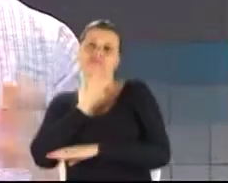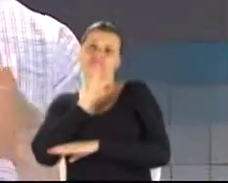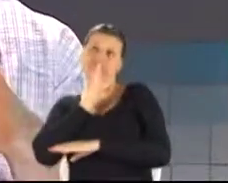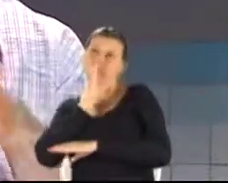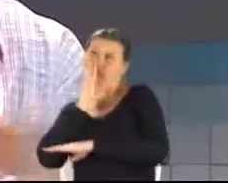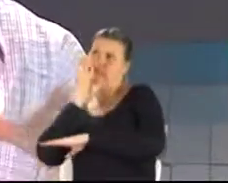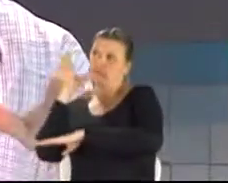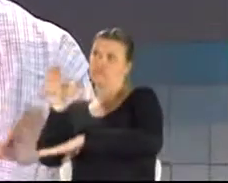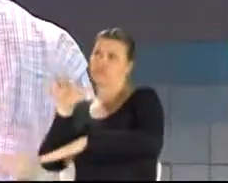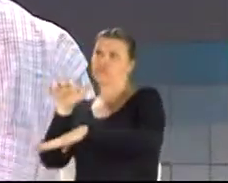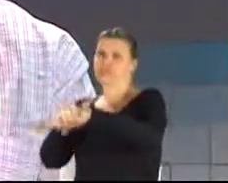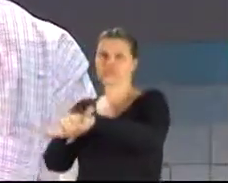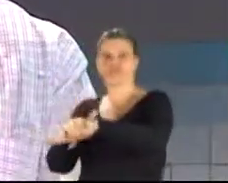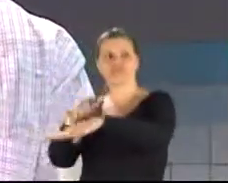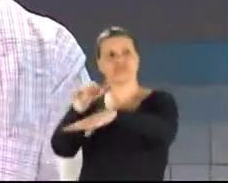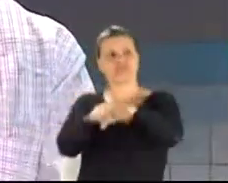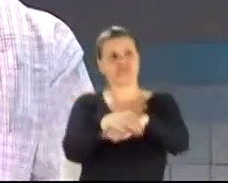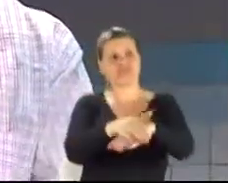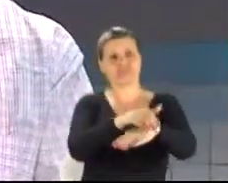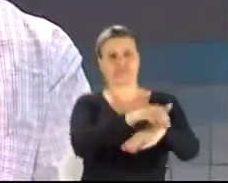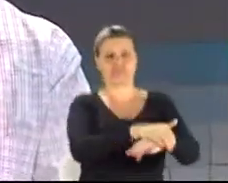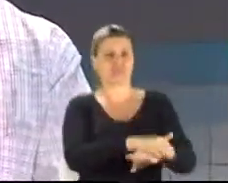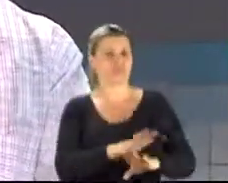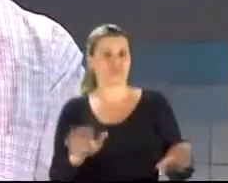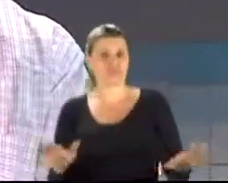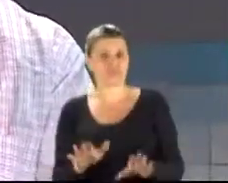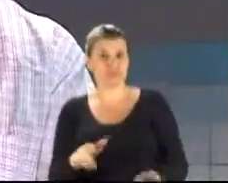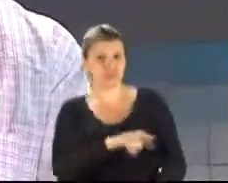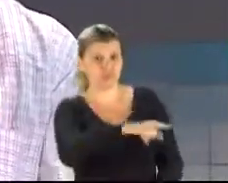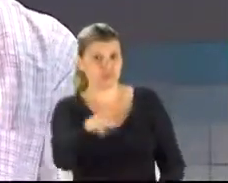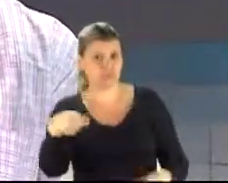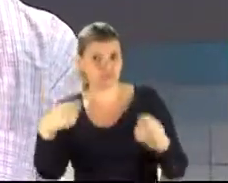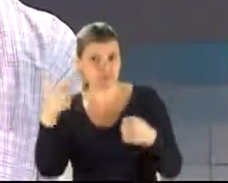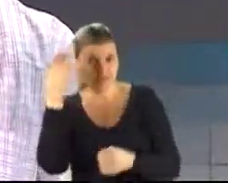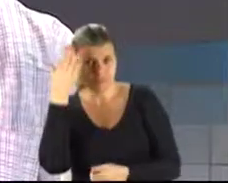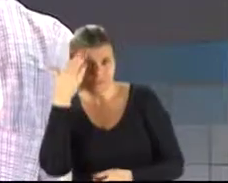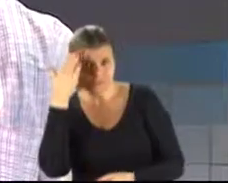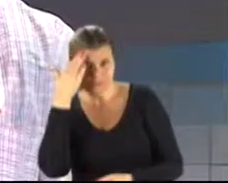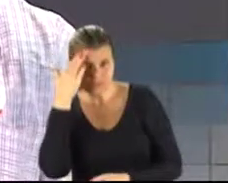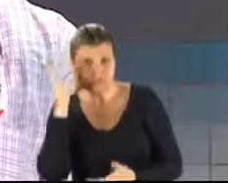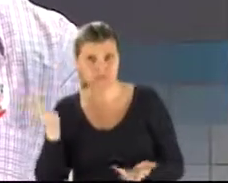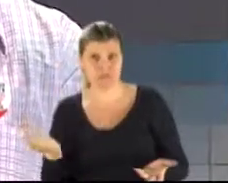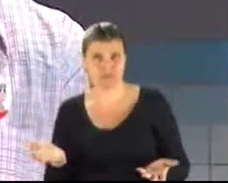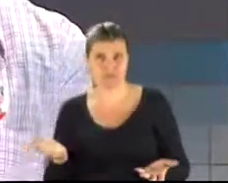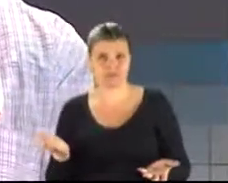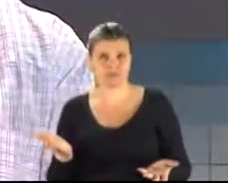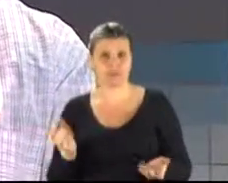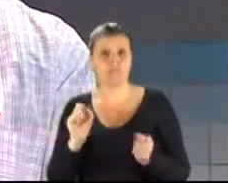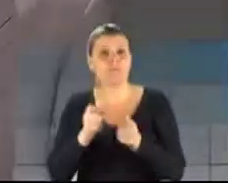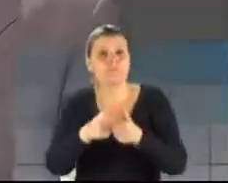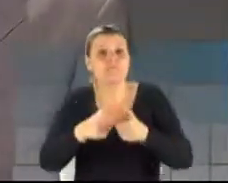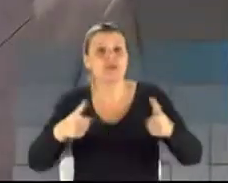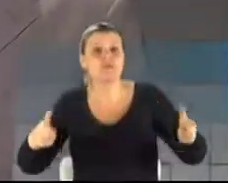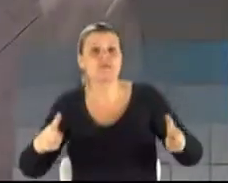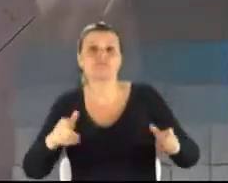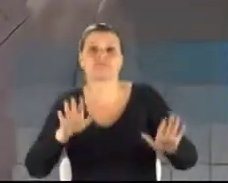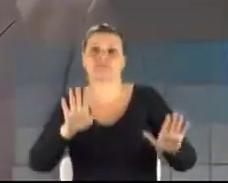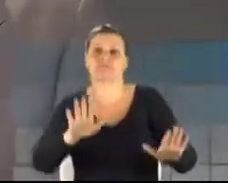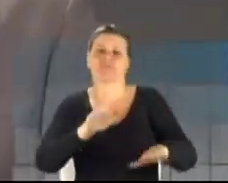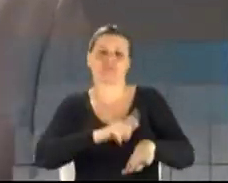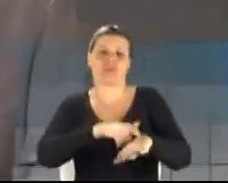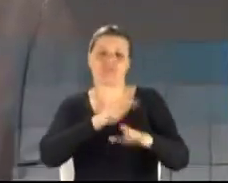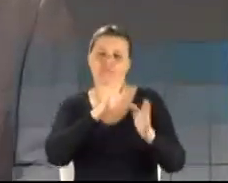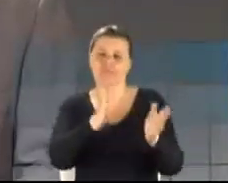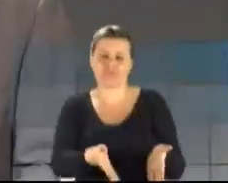na gestão, mas que vocês fiquem sabendo que a maioria hoje, a maioria hoje dos candidatos que estão aqui... o